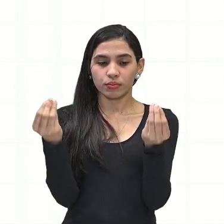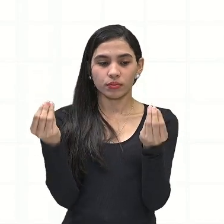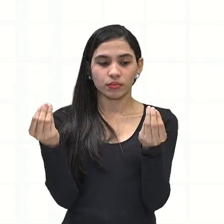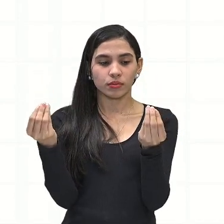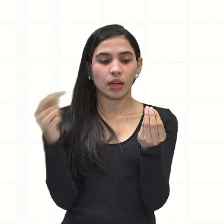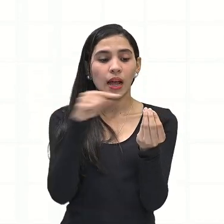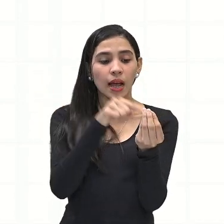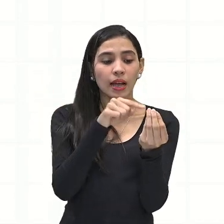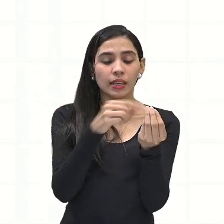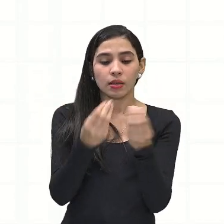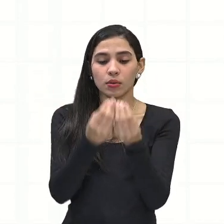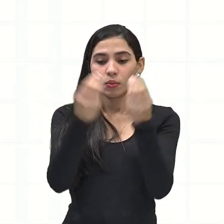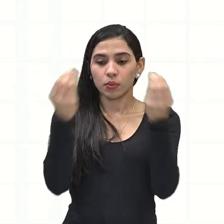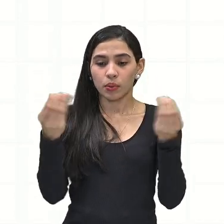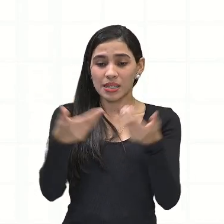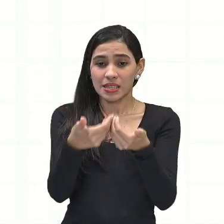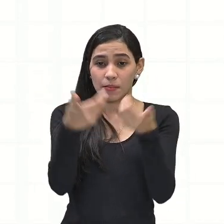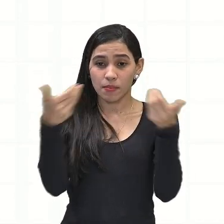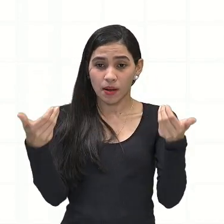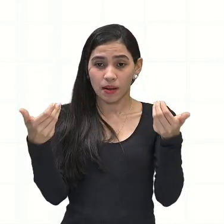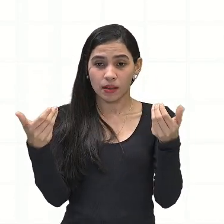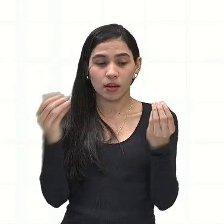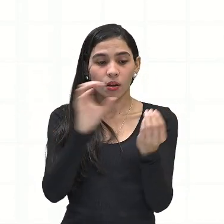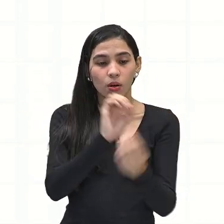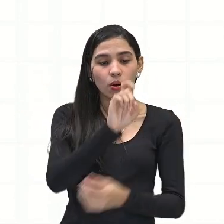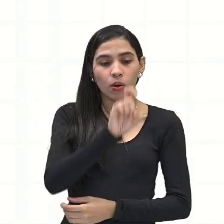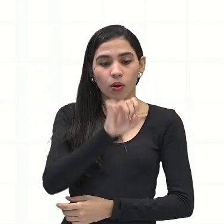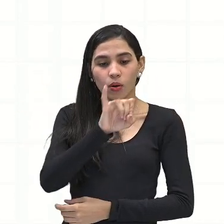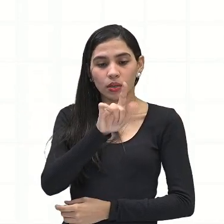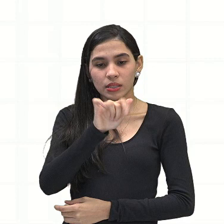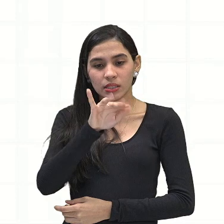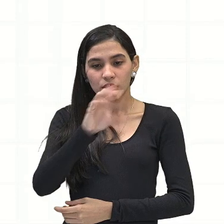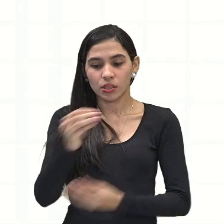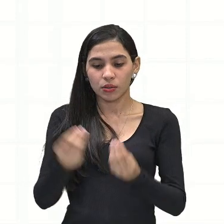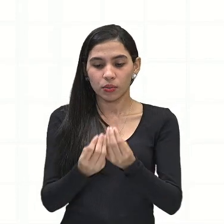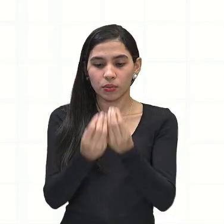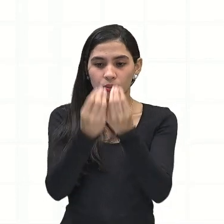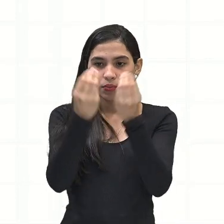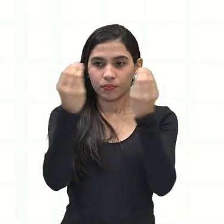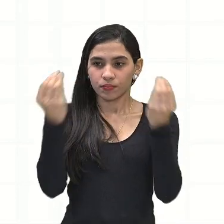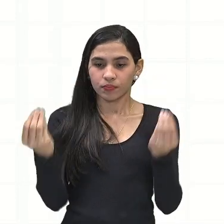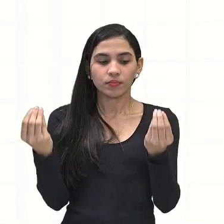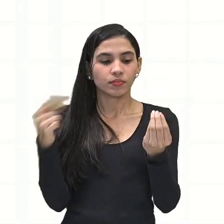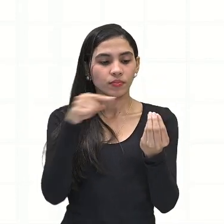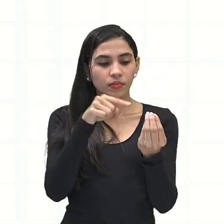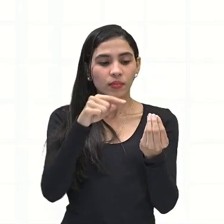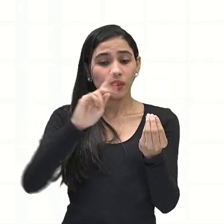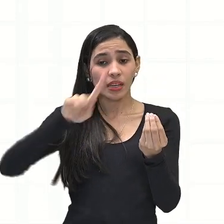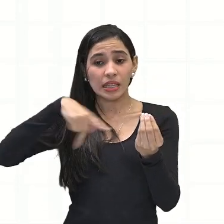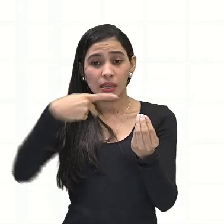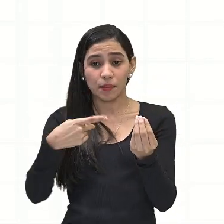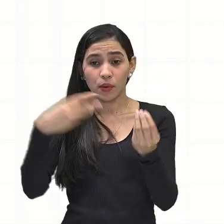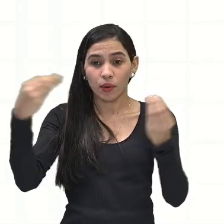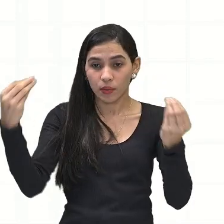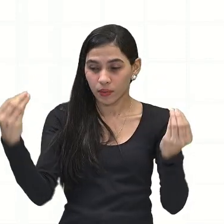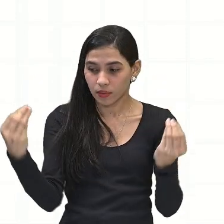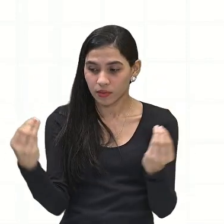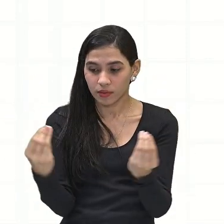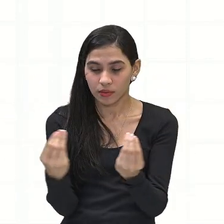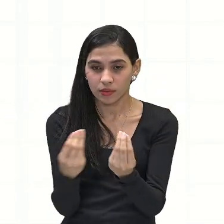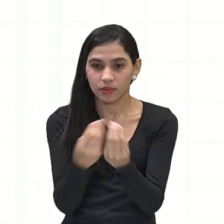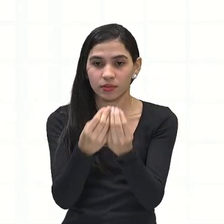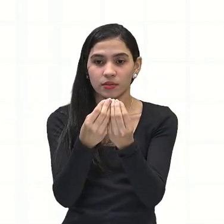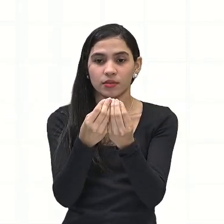oxigênio separado, olha só. Ele se separa, né? E ele, então, vai se juntar, vai se unir